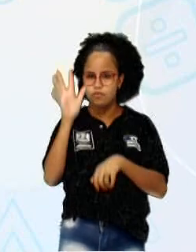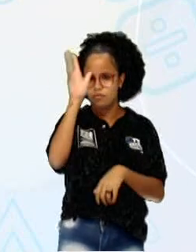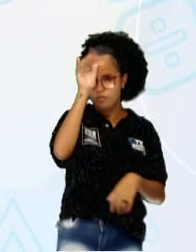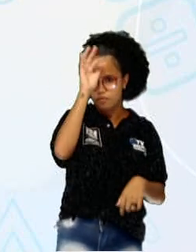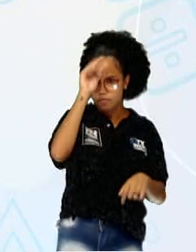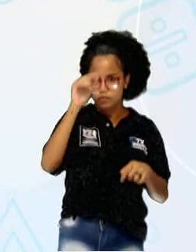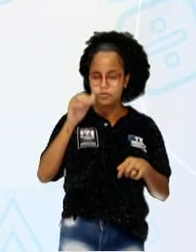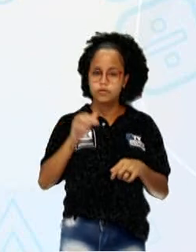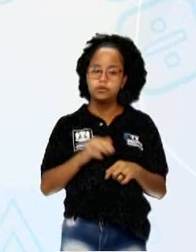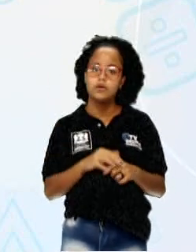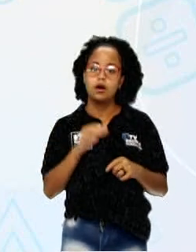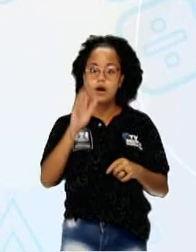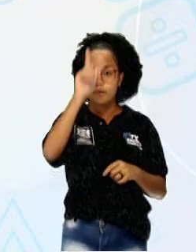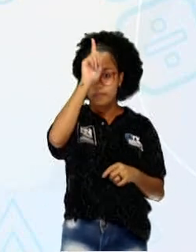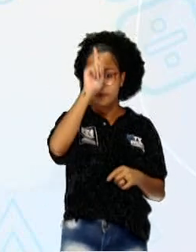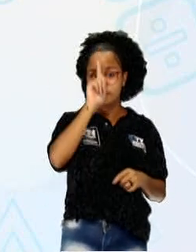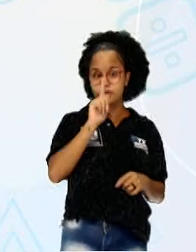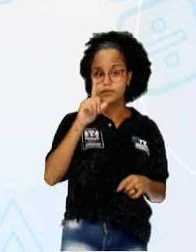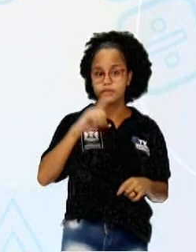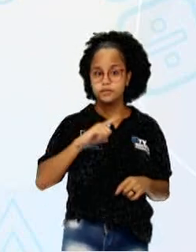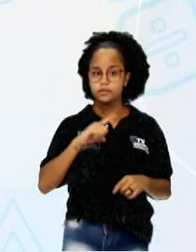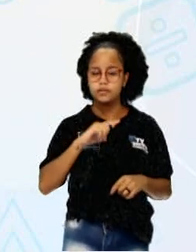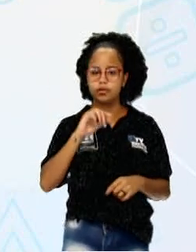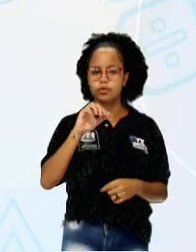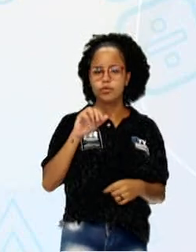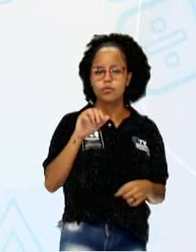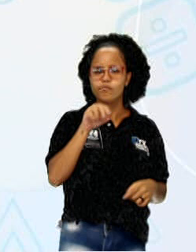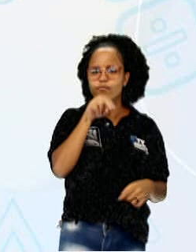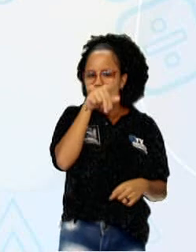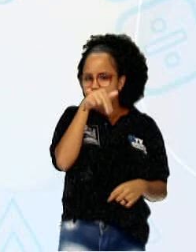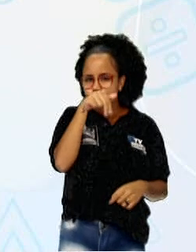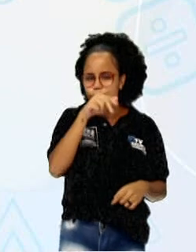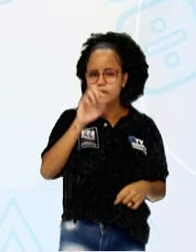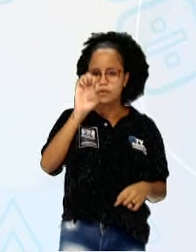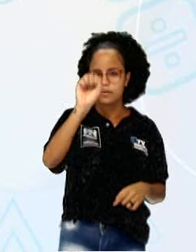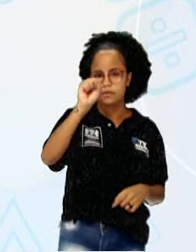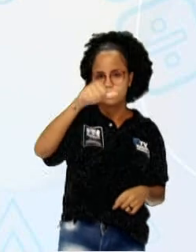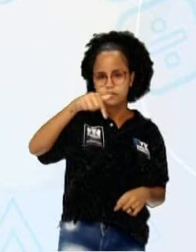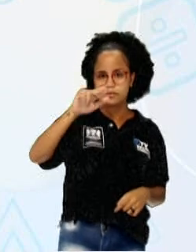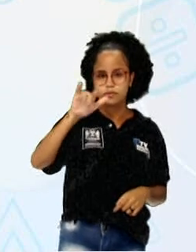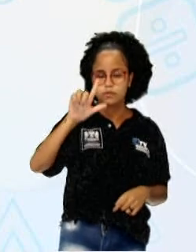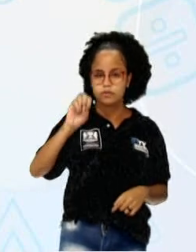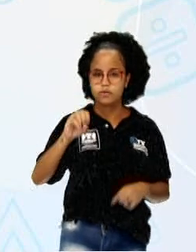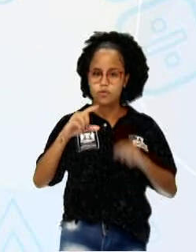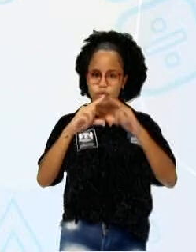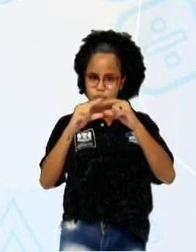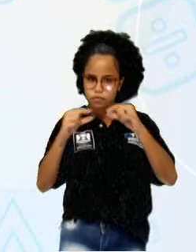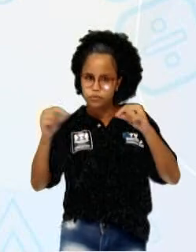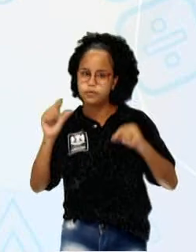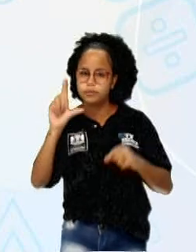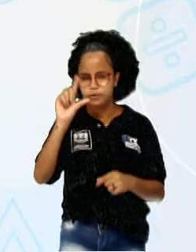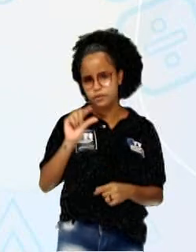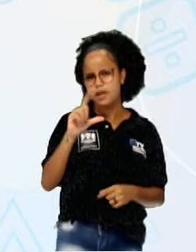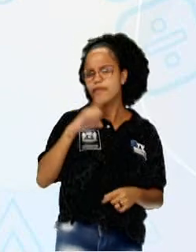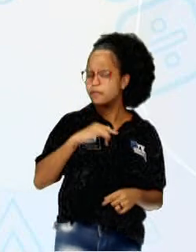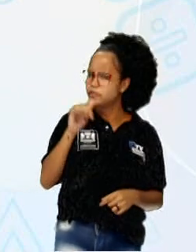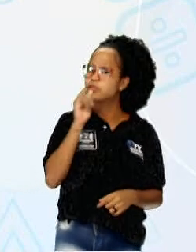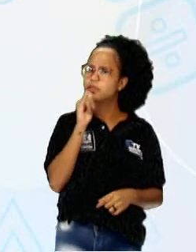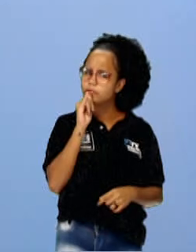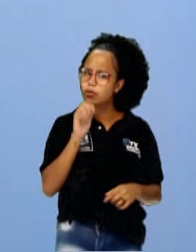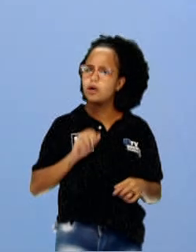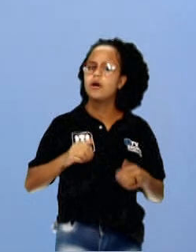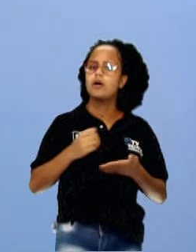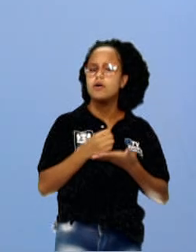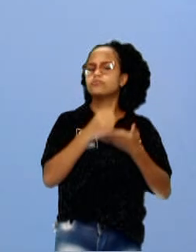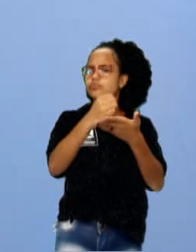amarela. E tem aqui um esquilo lá embaixo com a folhinha vermelhinha bem pequenininha. Eu trouxe essas sugestões, né, para ajudar